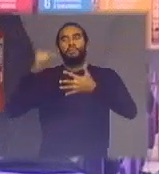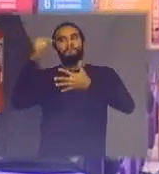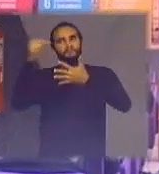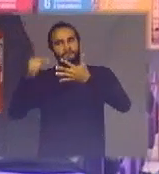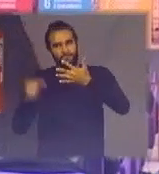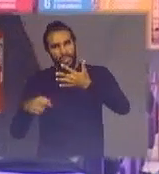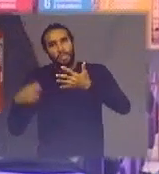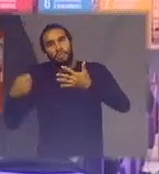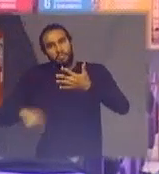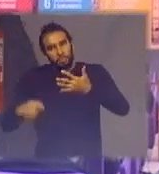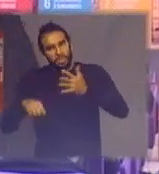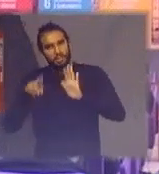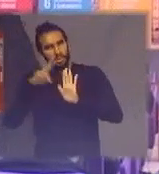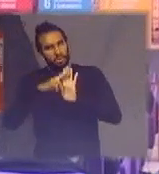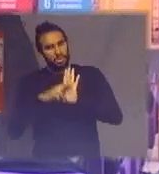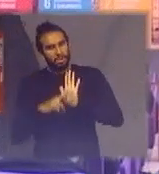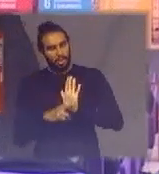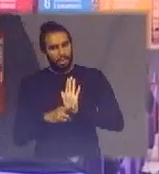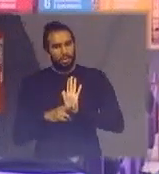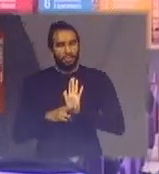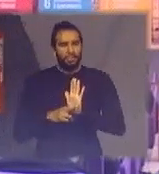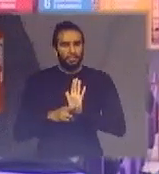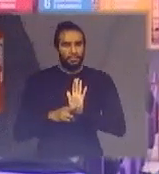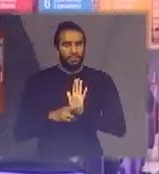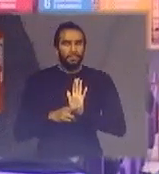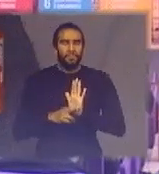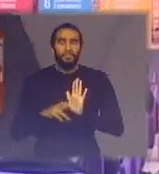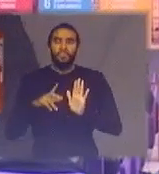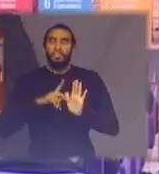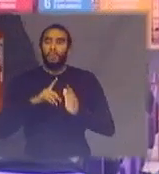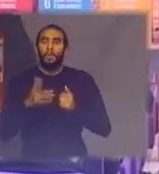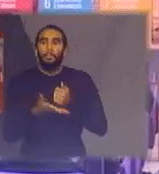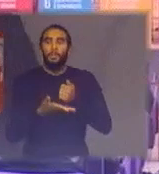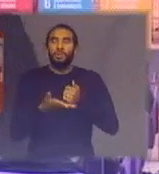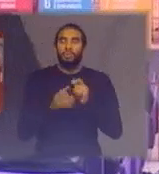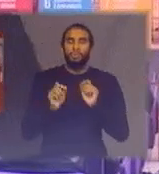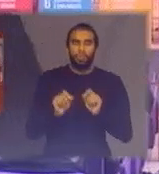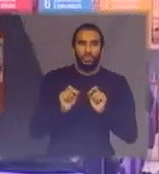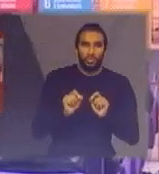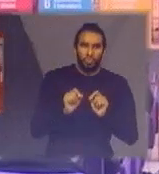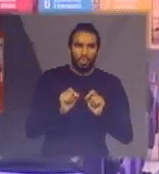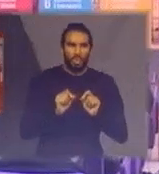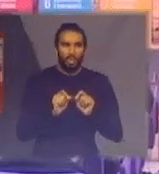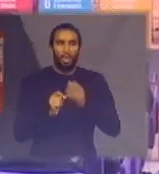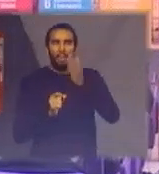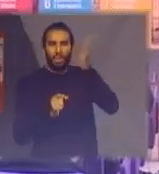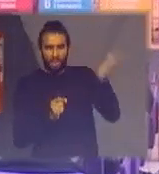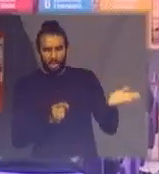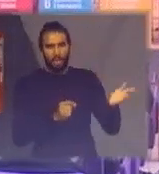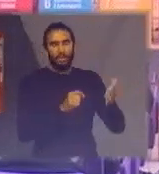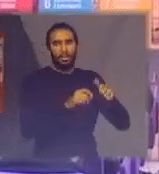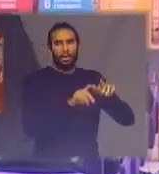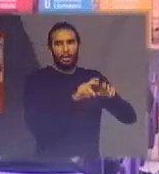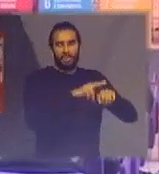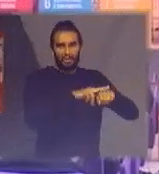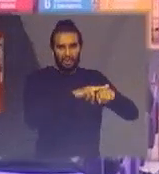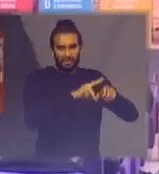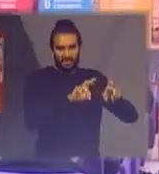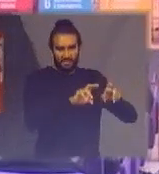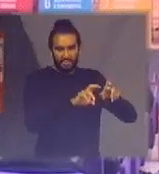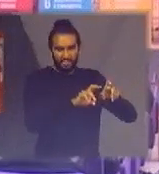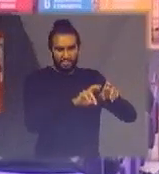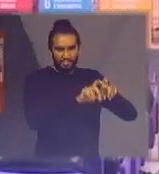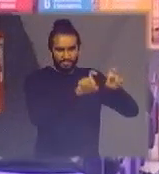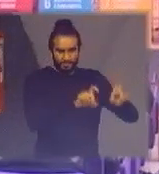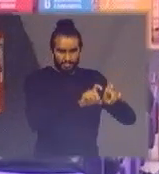nossos possuem os seus requisitos que são baseados nos requisitos da Green Electrum para que algum para alguma